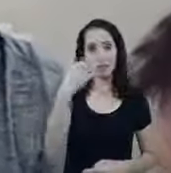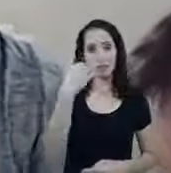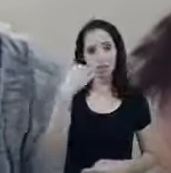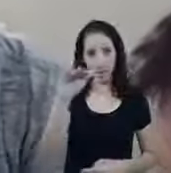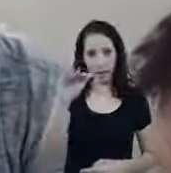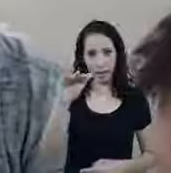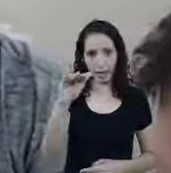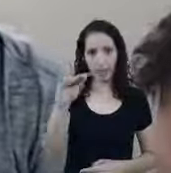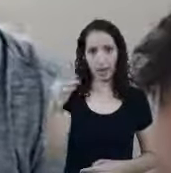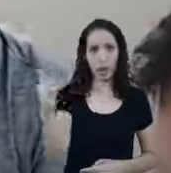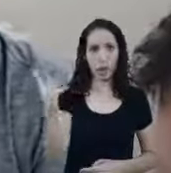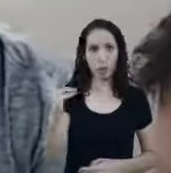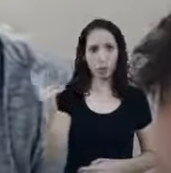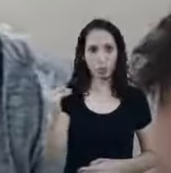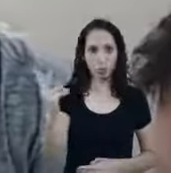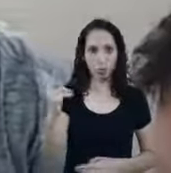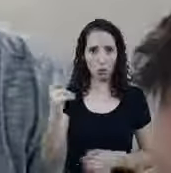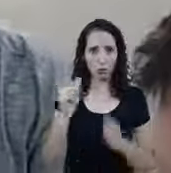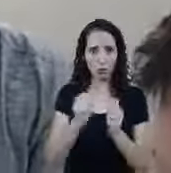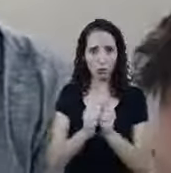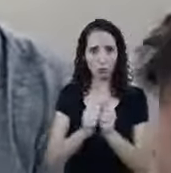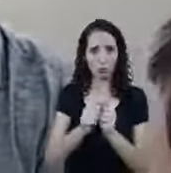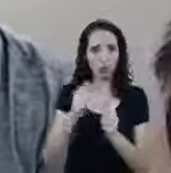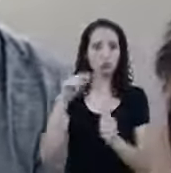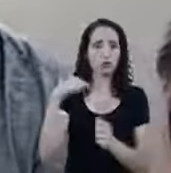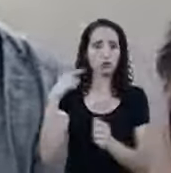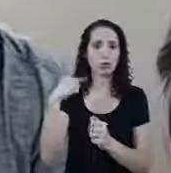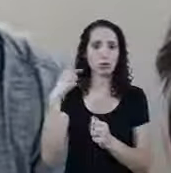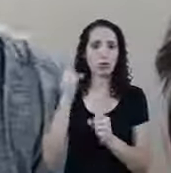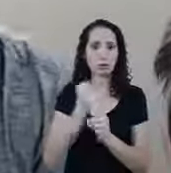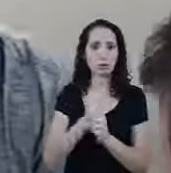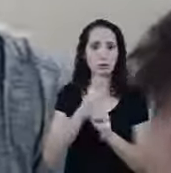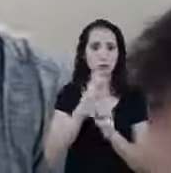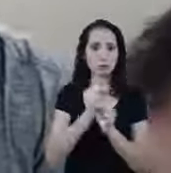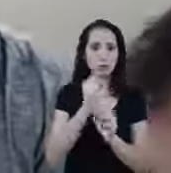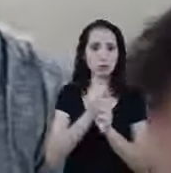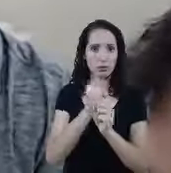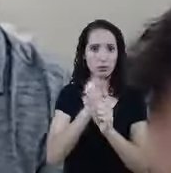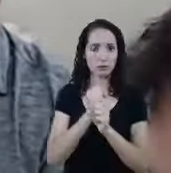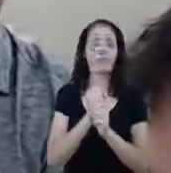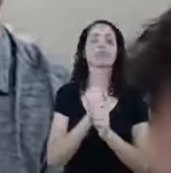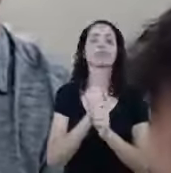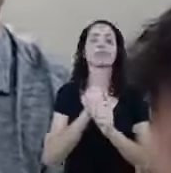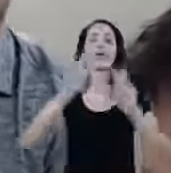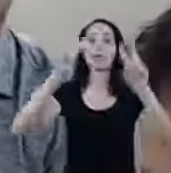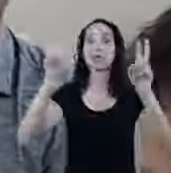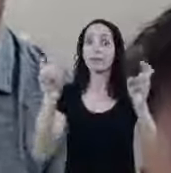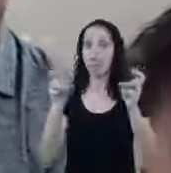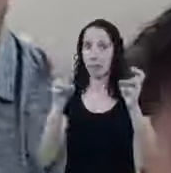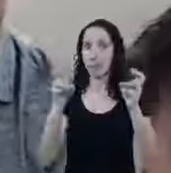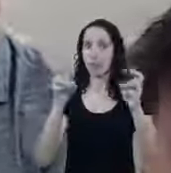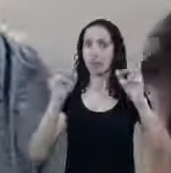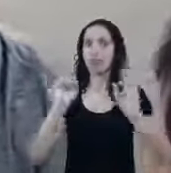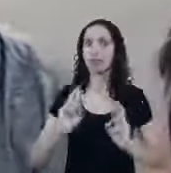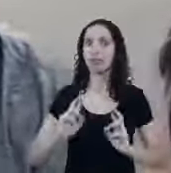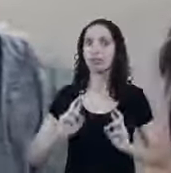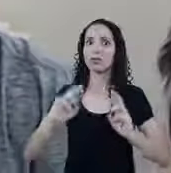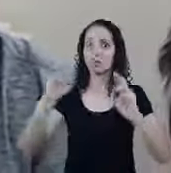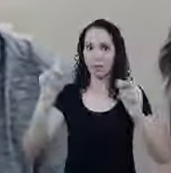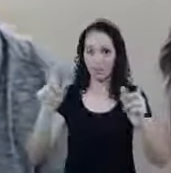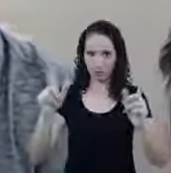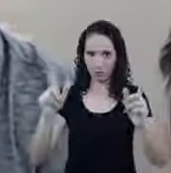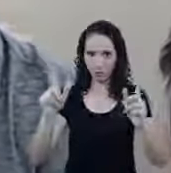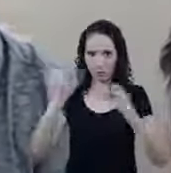o doutor João Quanto a Márcia Vai estar conosco novamente E nós vamos tratar sim Desse assunto Dessas medidas provisórias